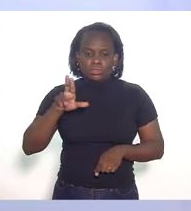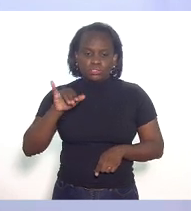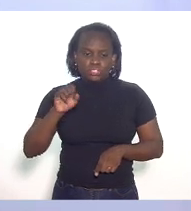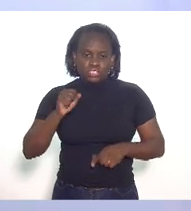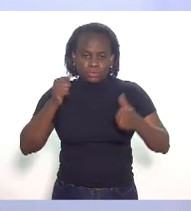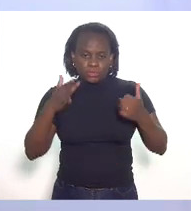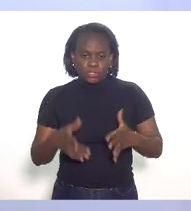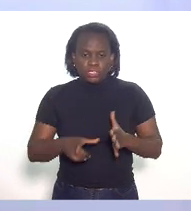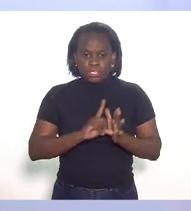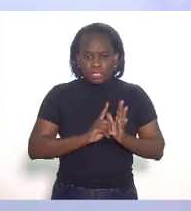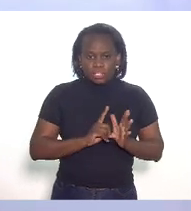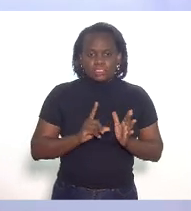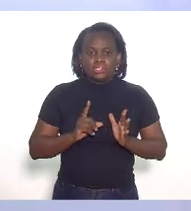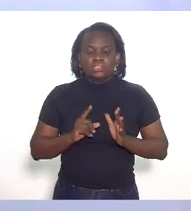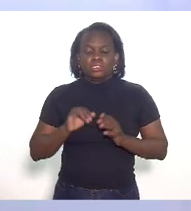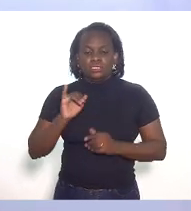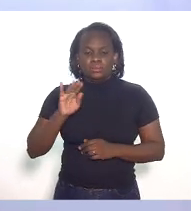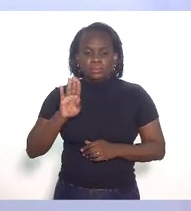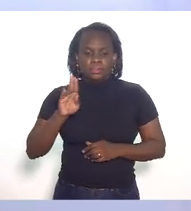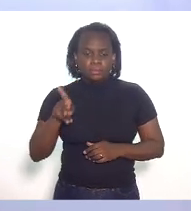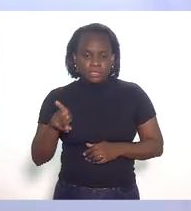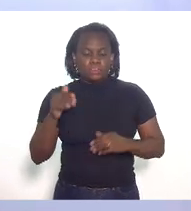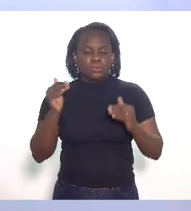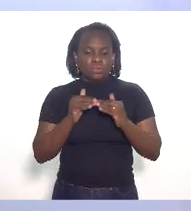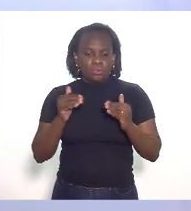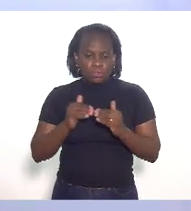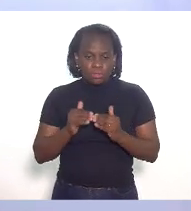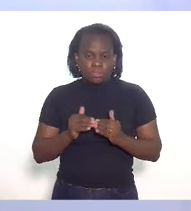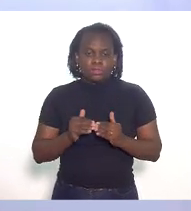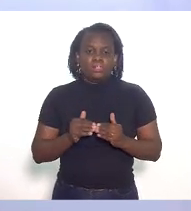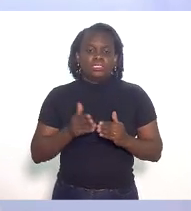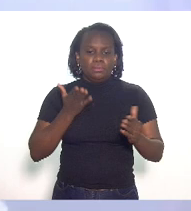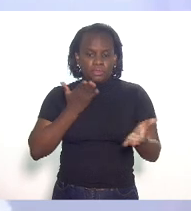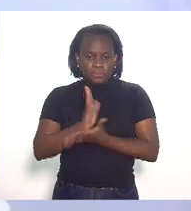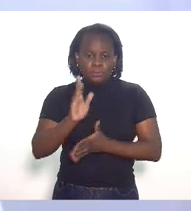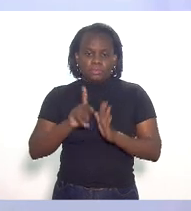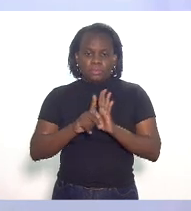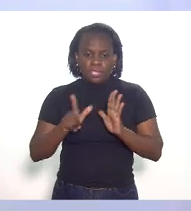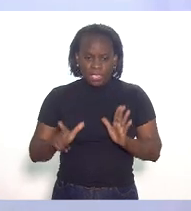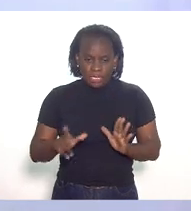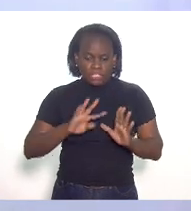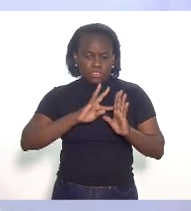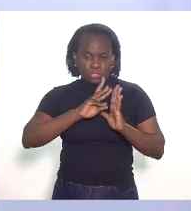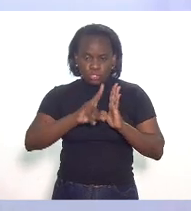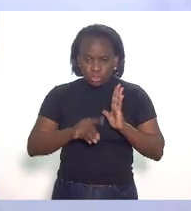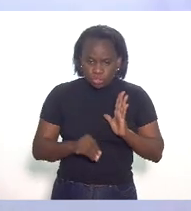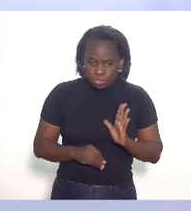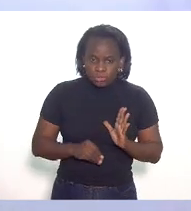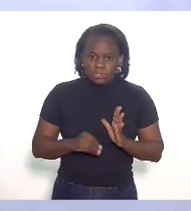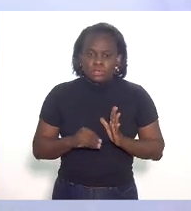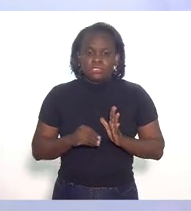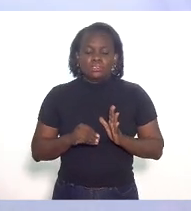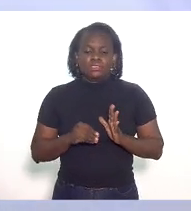antes de mim o IBP concorda com a aprovação do PL na sua integralidade